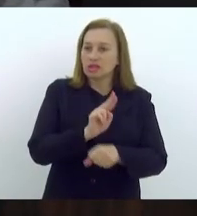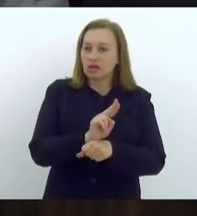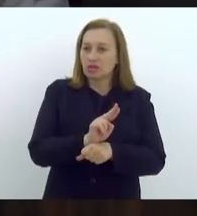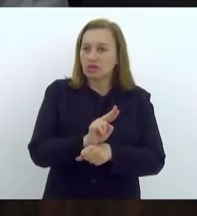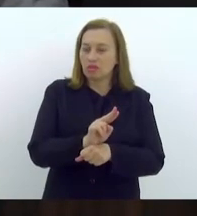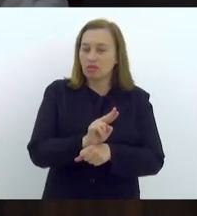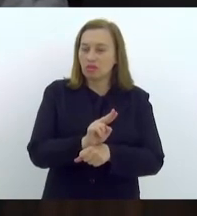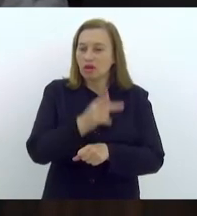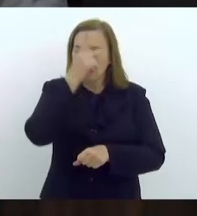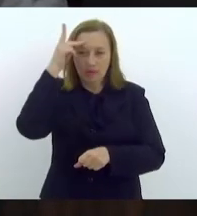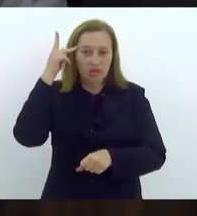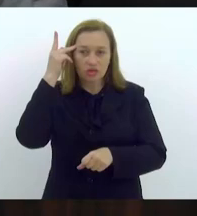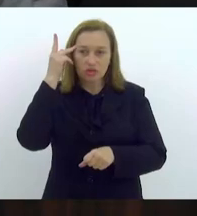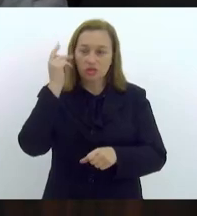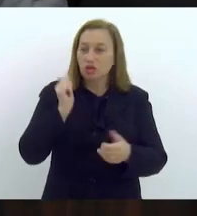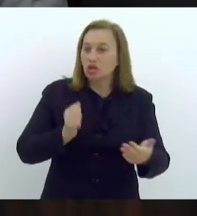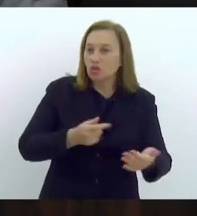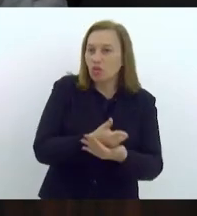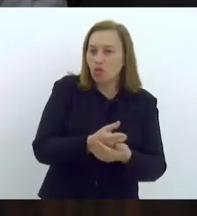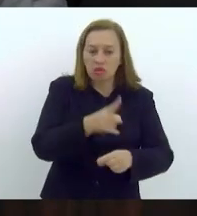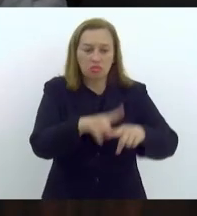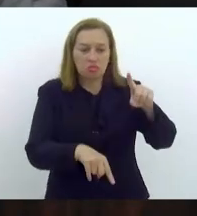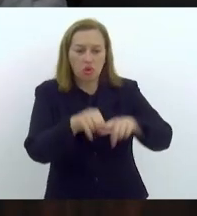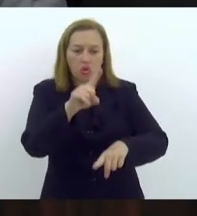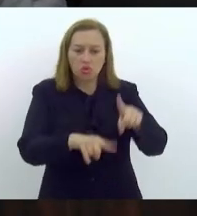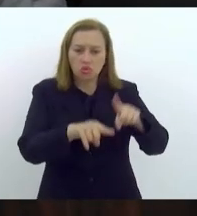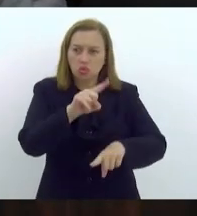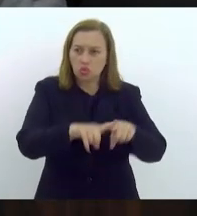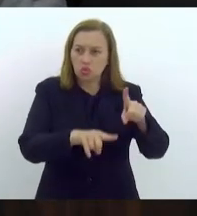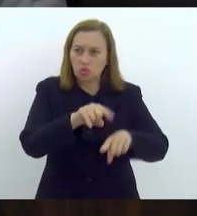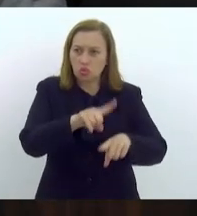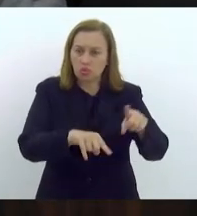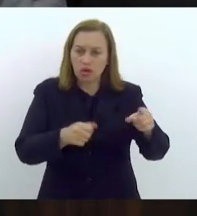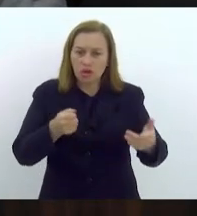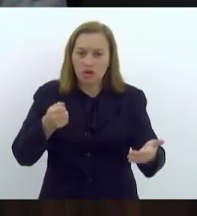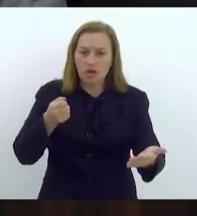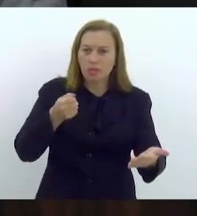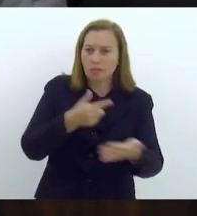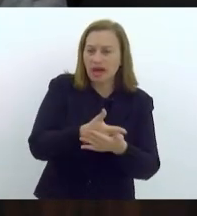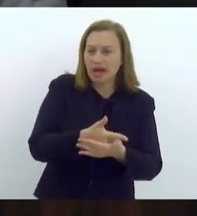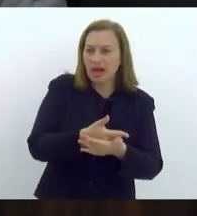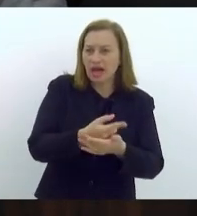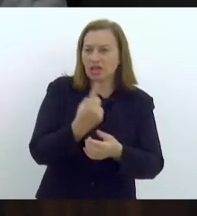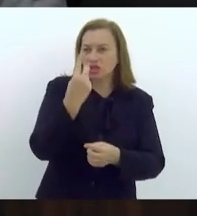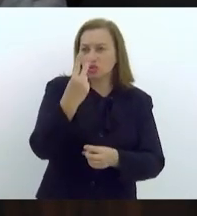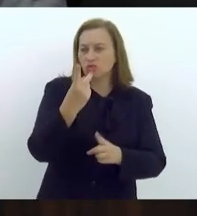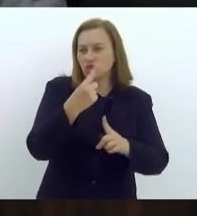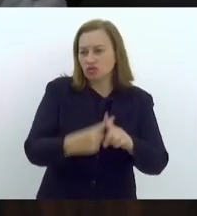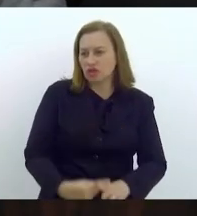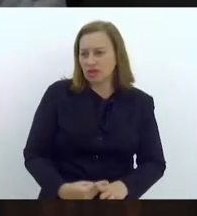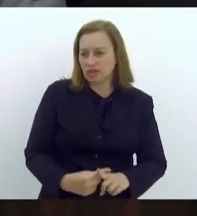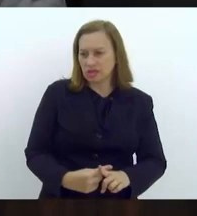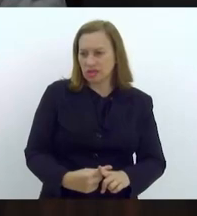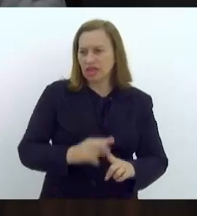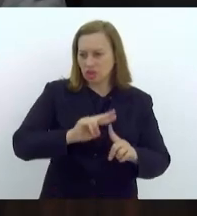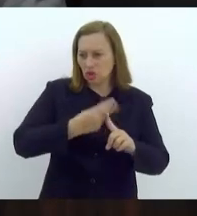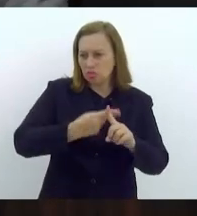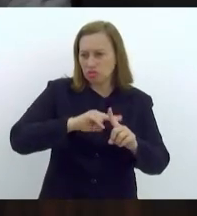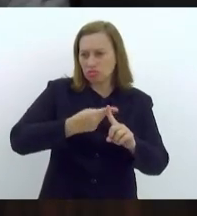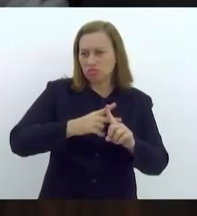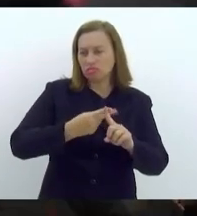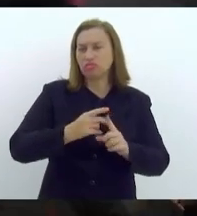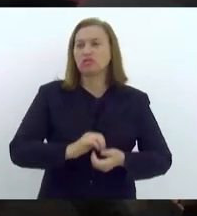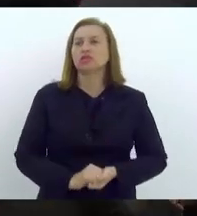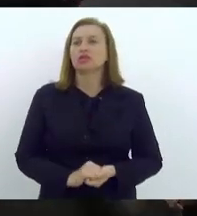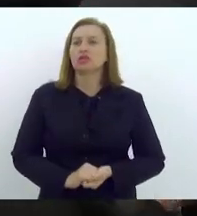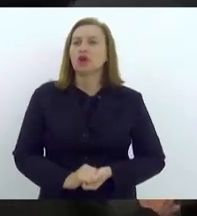no caso de pagamento de produto ou serviço em duplicidade. Deputado Anderson, por favor. Boa tarde, me desculpe,